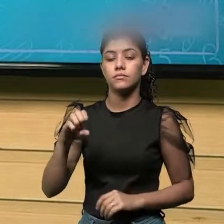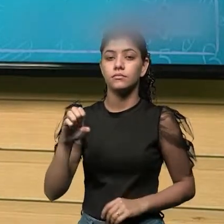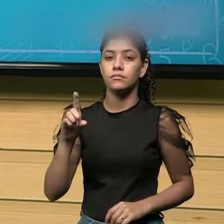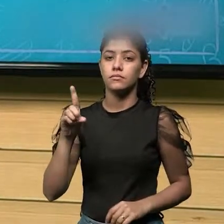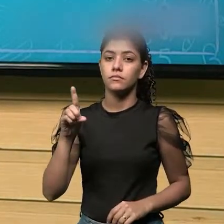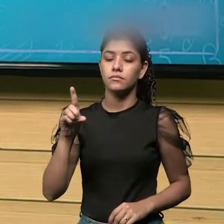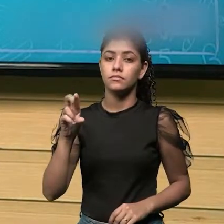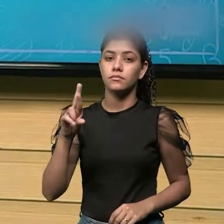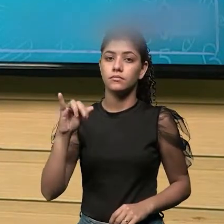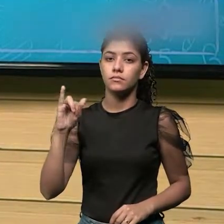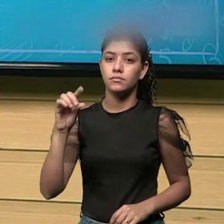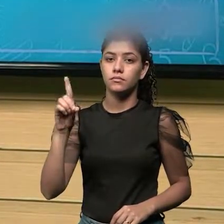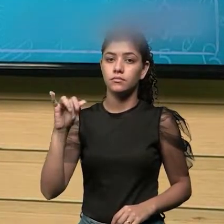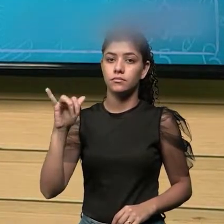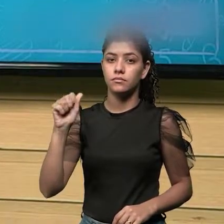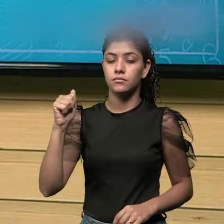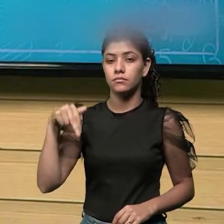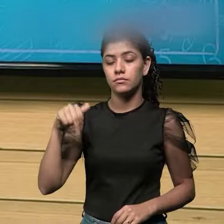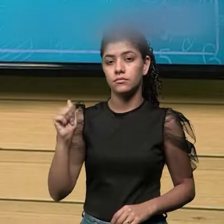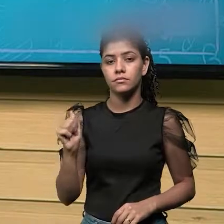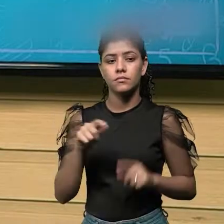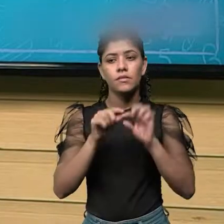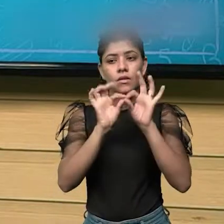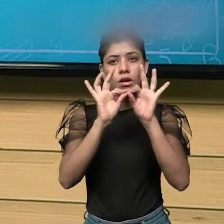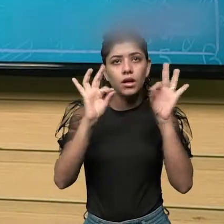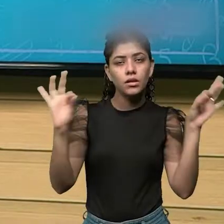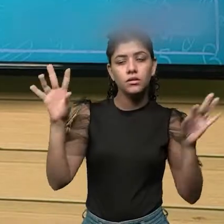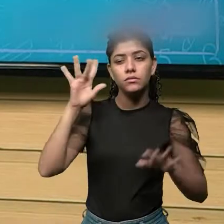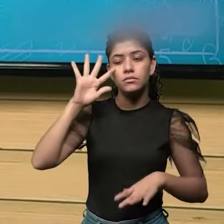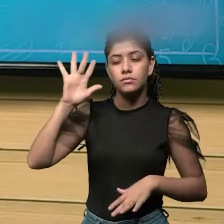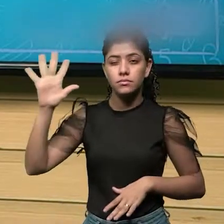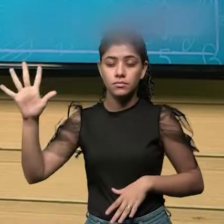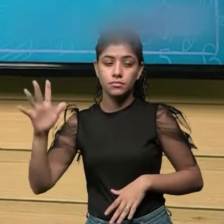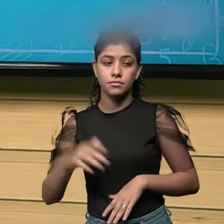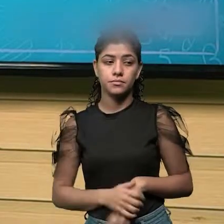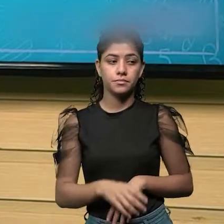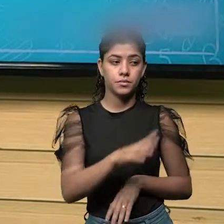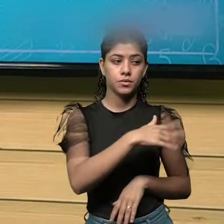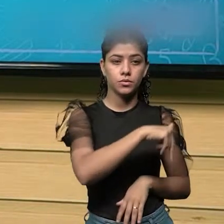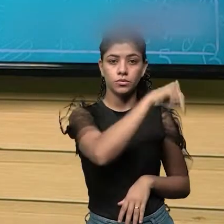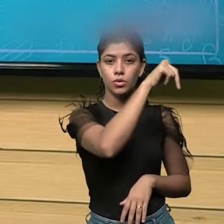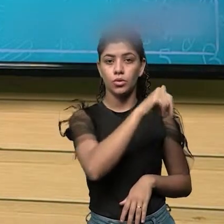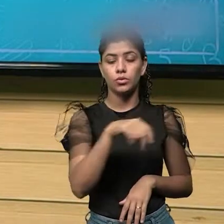lembrando muito bem, são aquelas linhas imaginárias que ligam os polos norte ao polo sul,